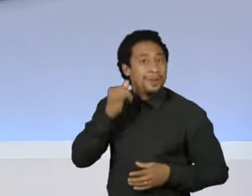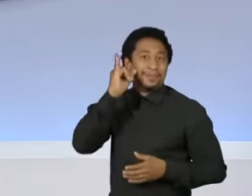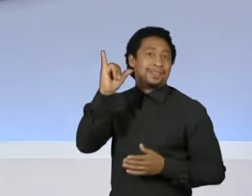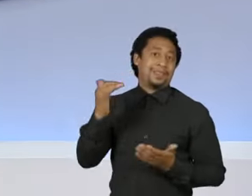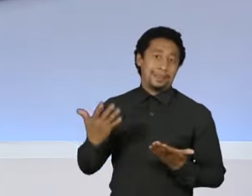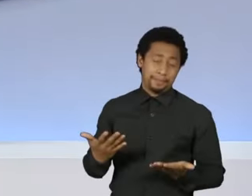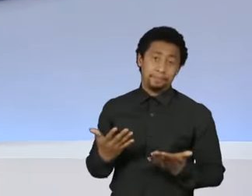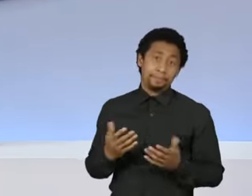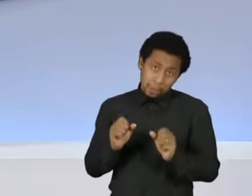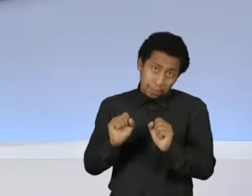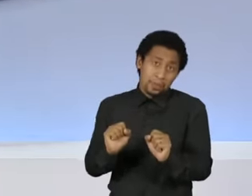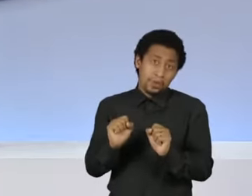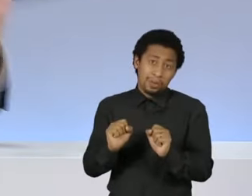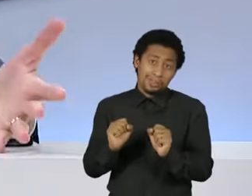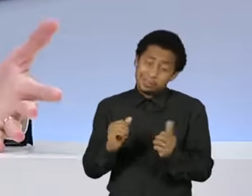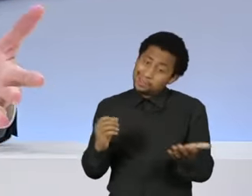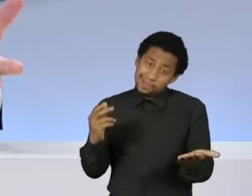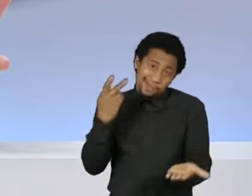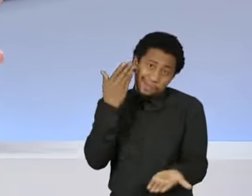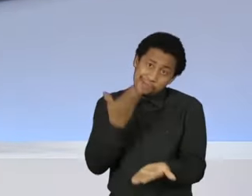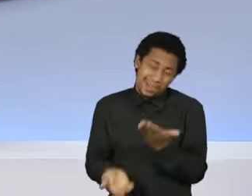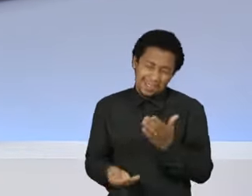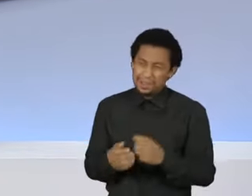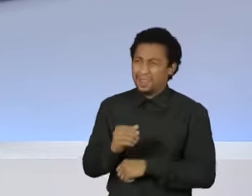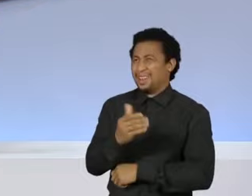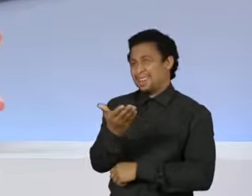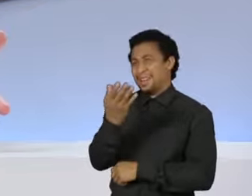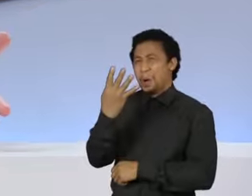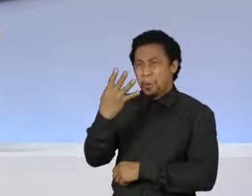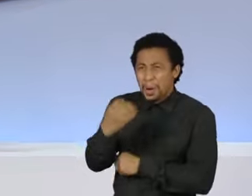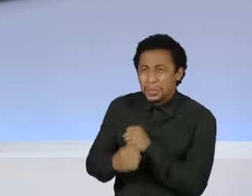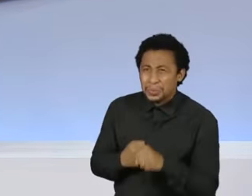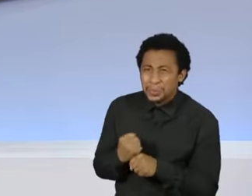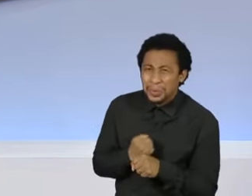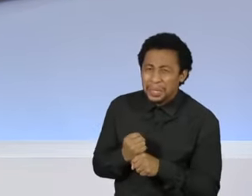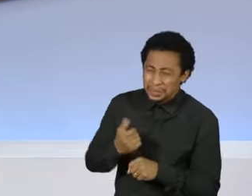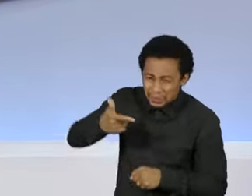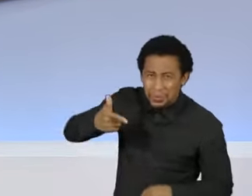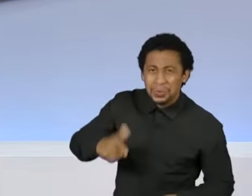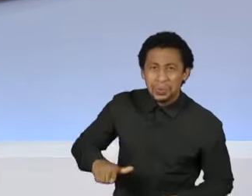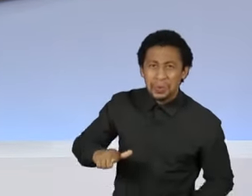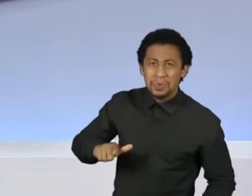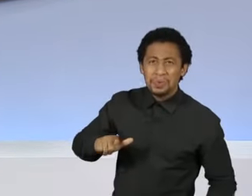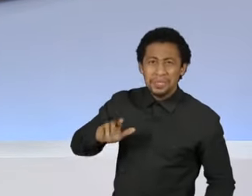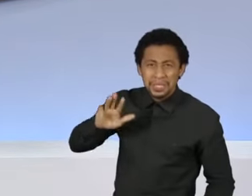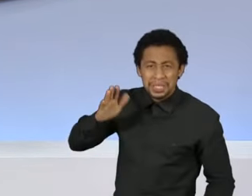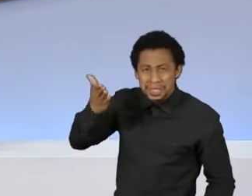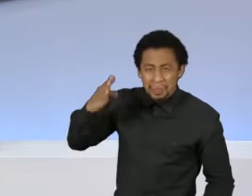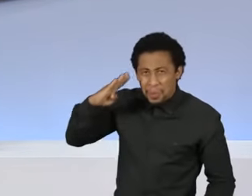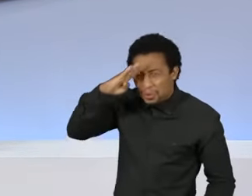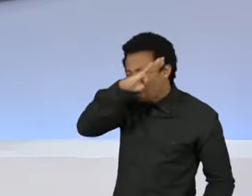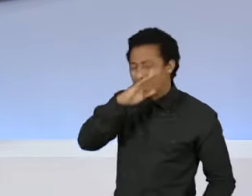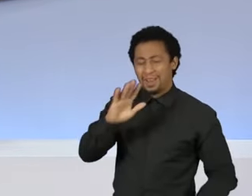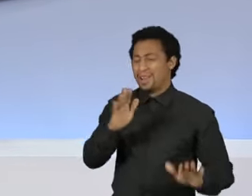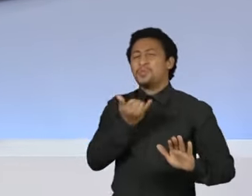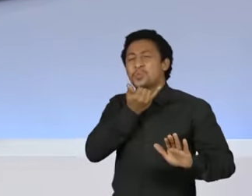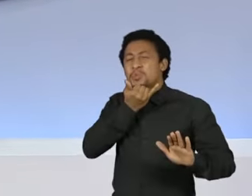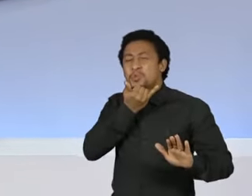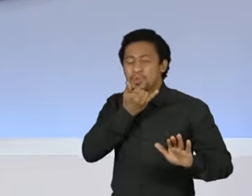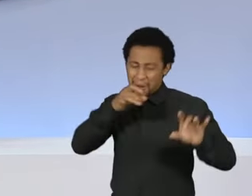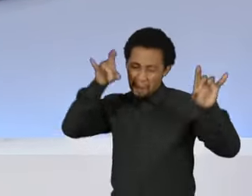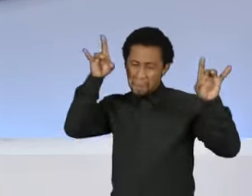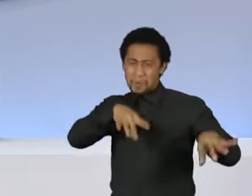podem perder e simplesmente falar, se é mais quatro anos de Bolsonaro, pelo amor de Deus, eu vou embora. Como evitar essa